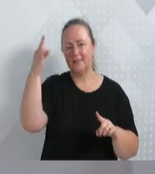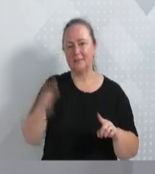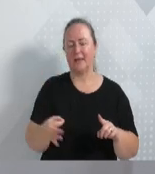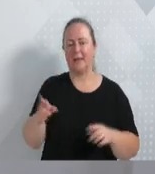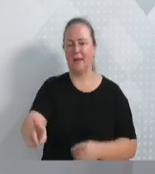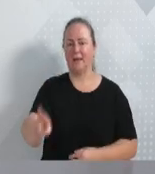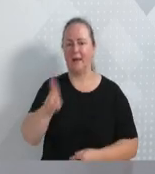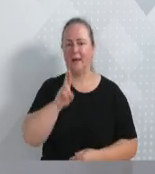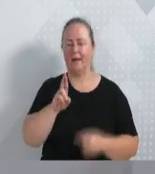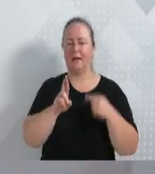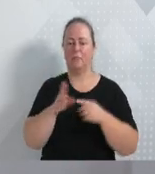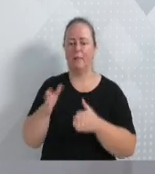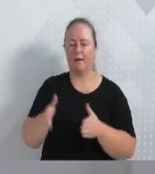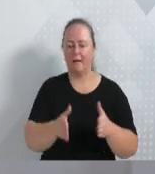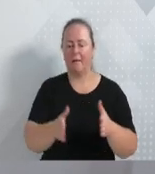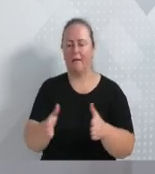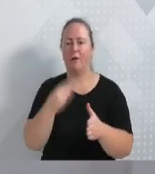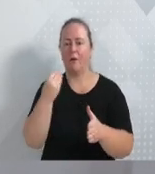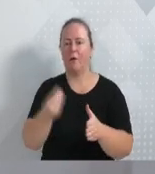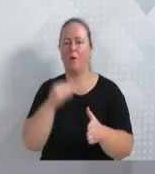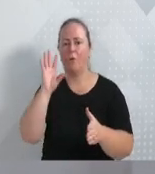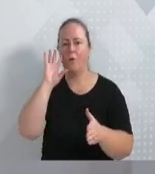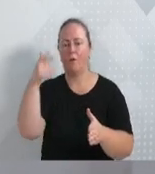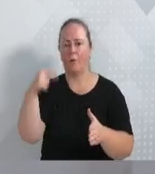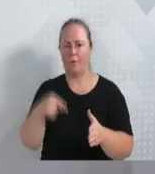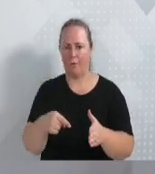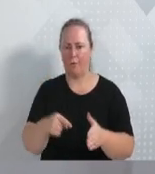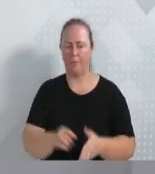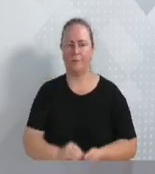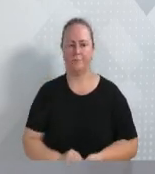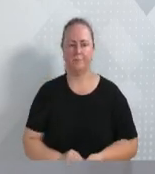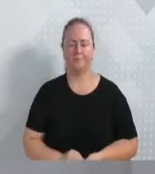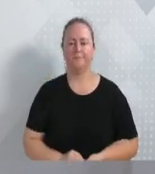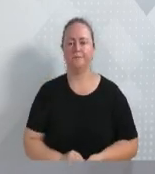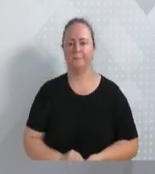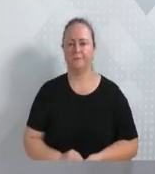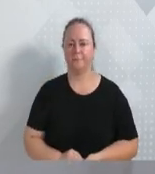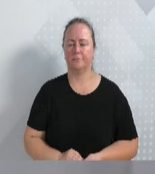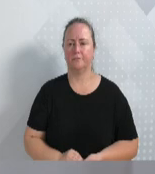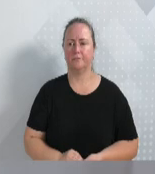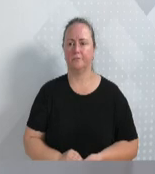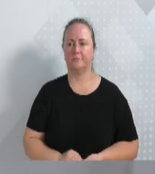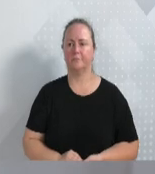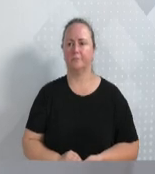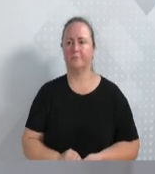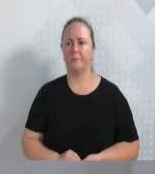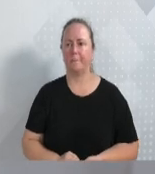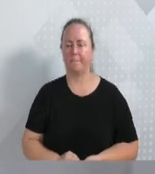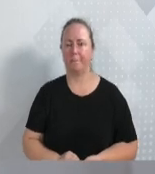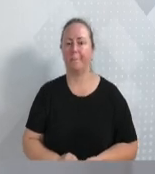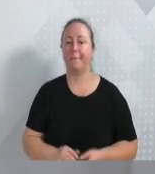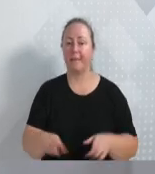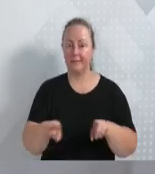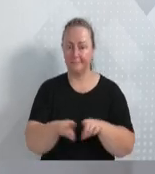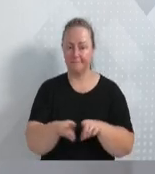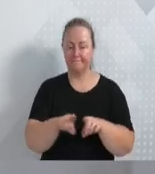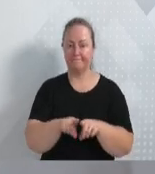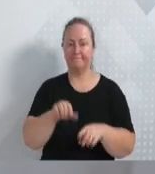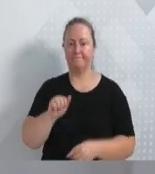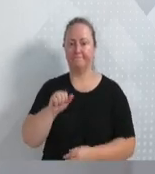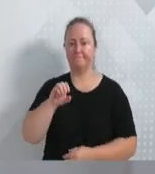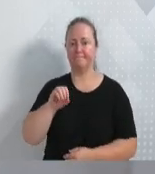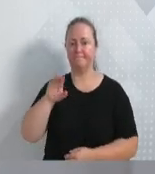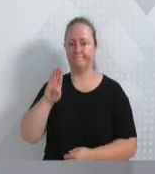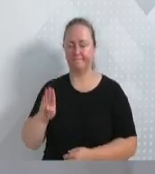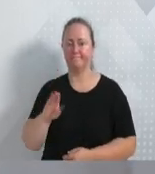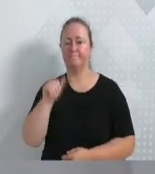resposta, com o caminho para a sua demanda. Também teremos a OAB por Elas, a Comissão OAB por Elas, que faz o